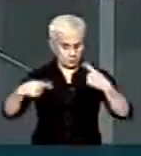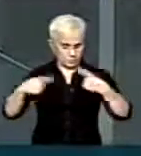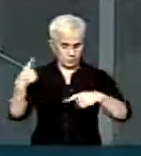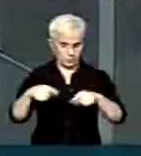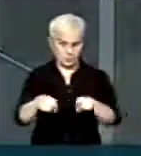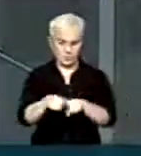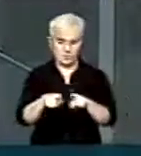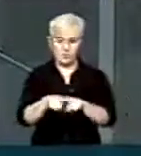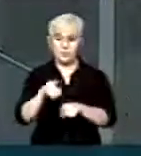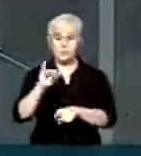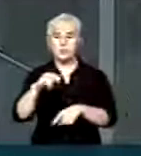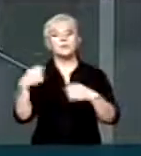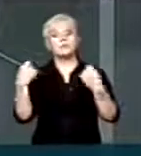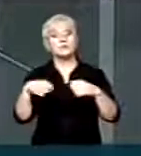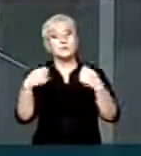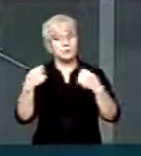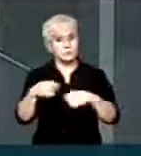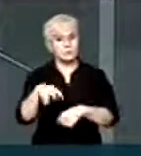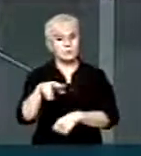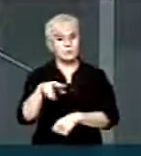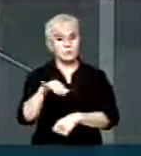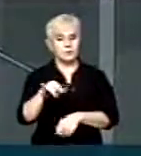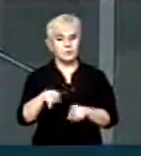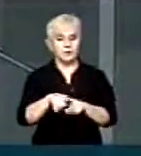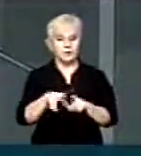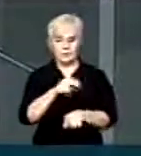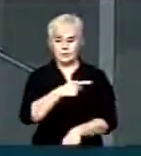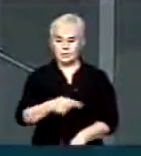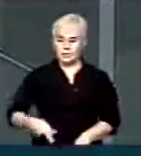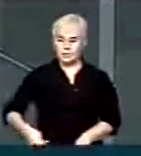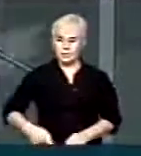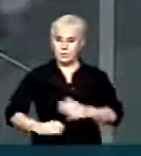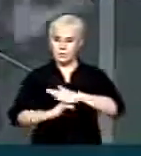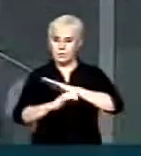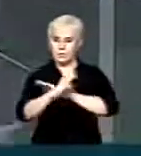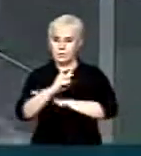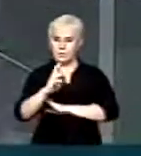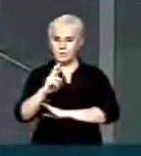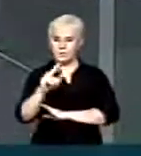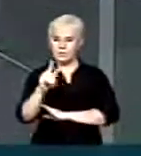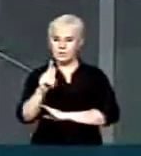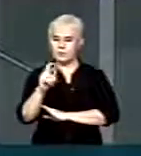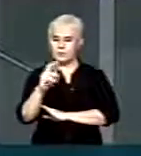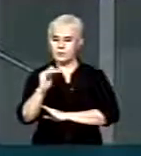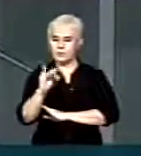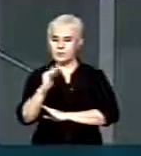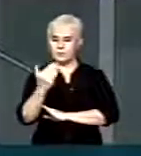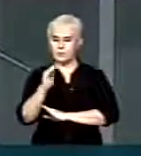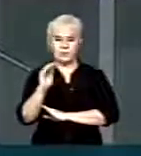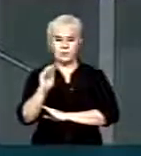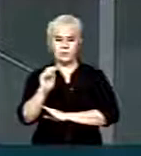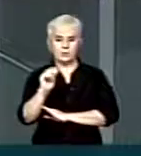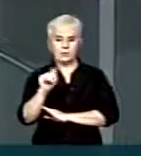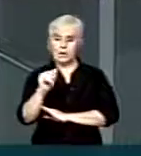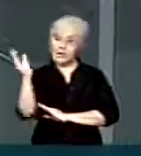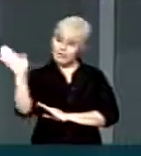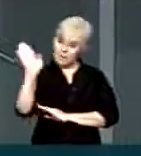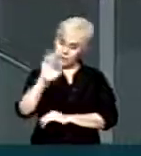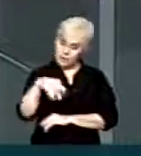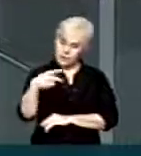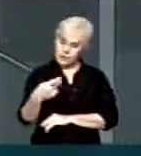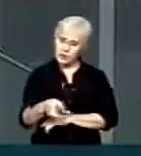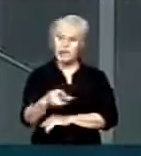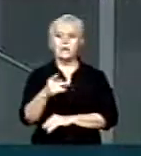ainda que se necessário for A Presidenta da Petrobras Trata-se desta matéria Tira-se as dúvidas que se